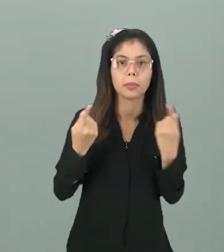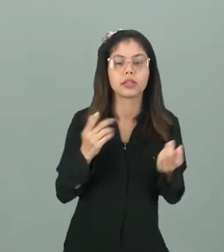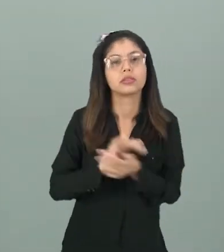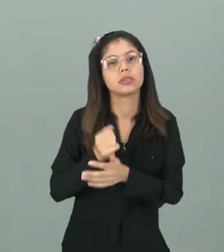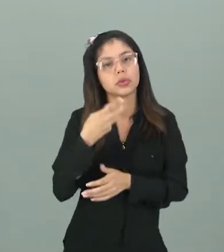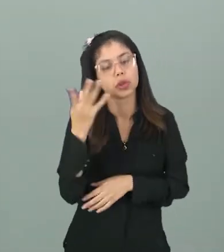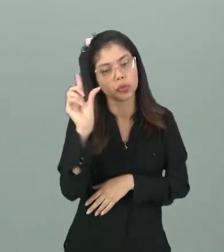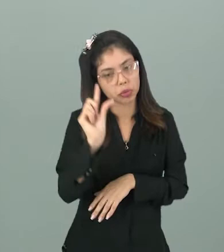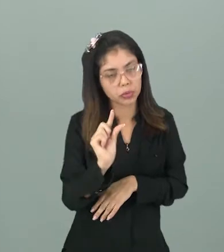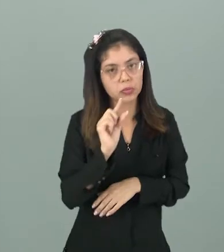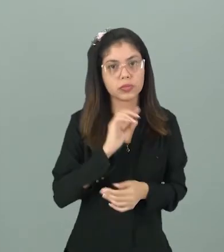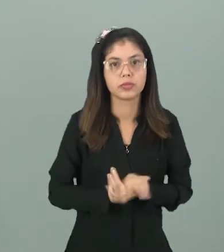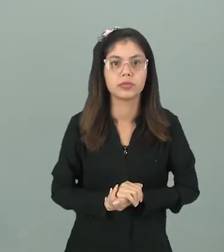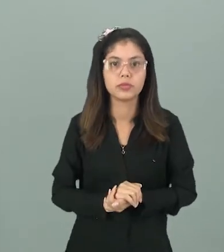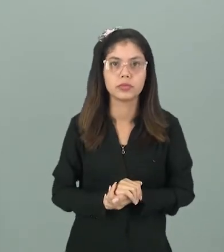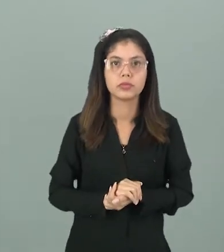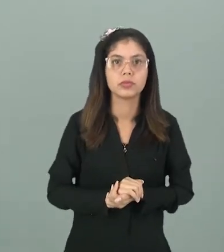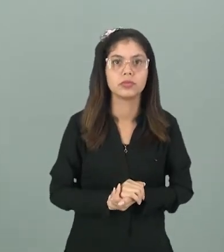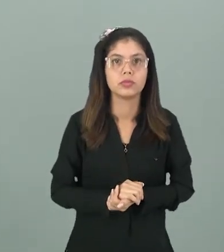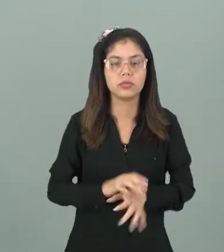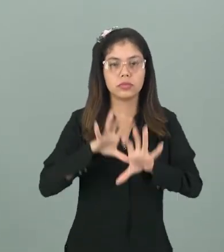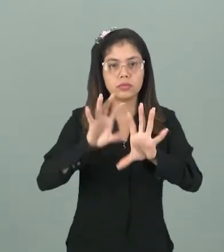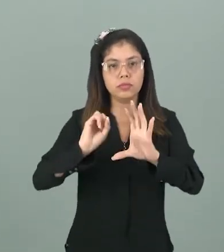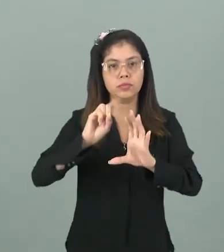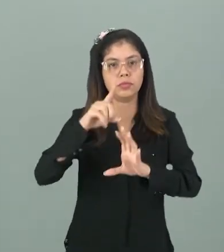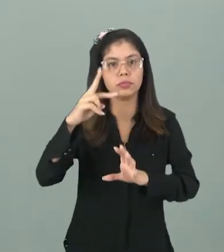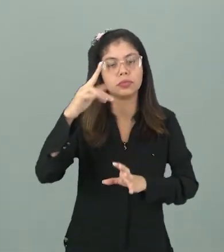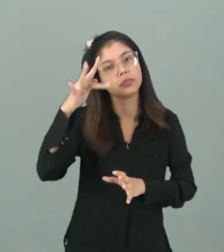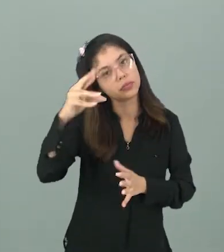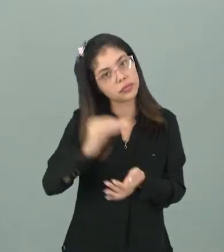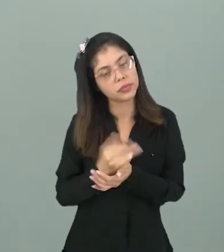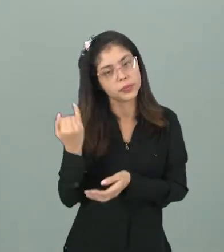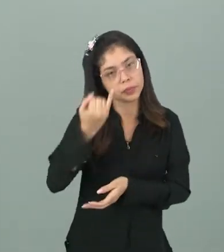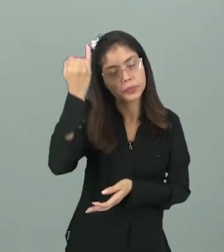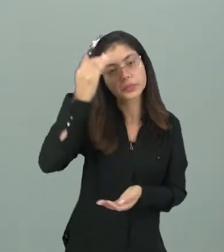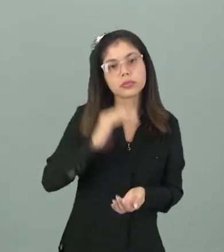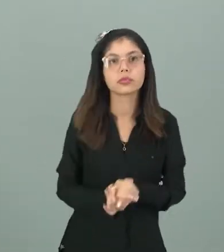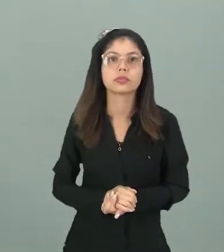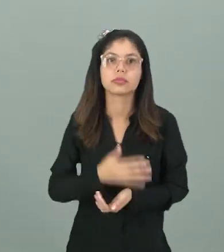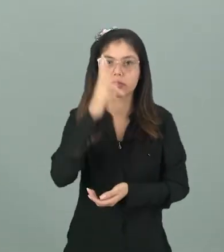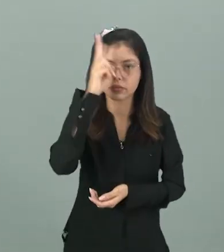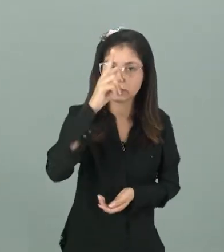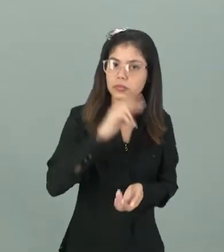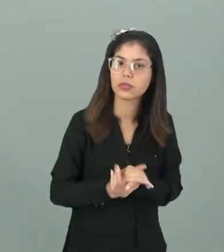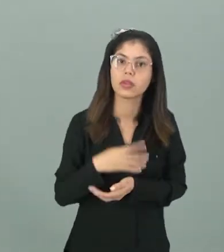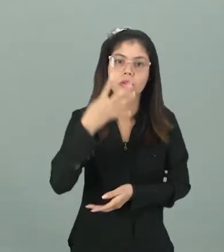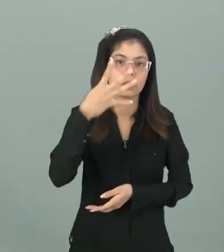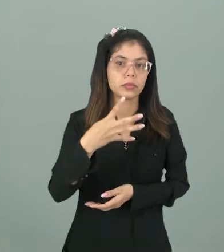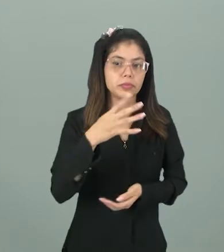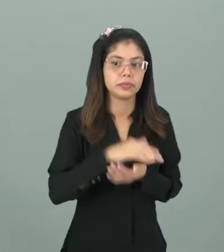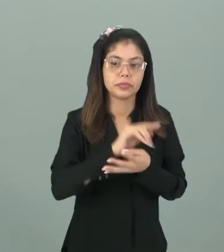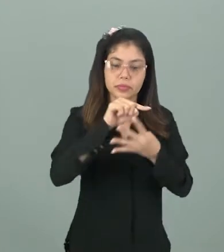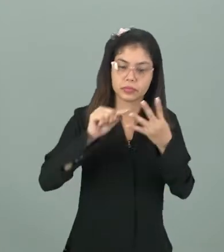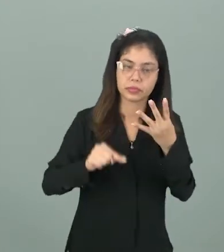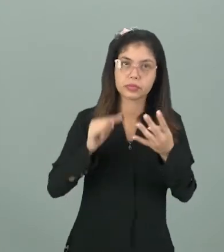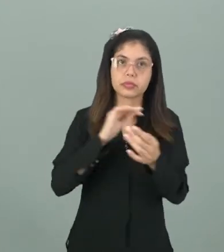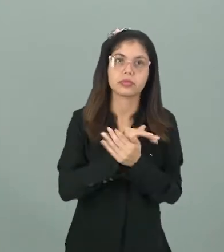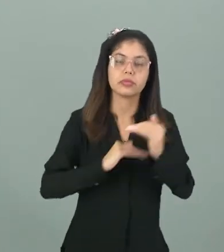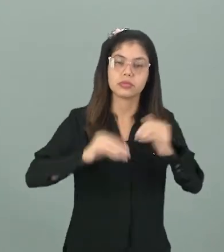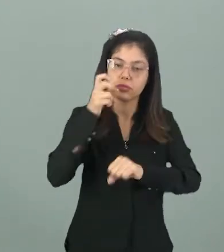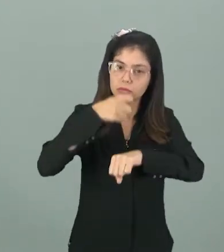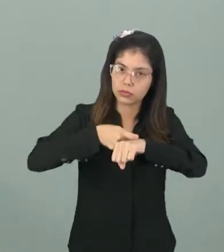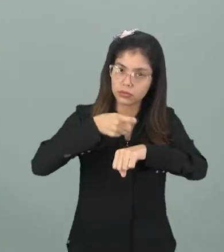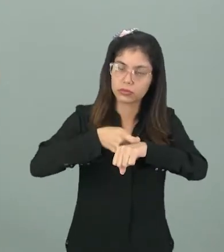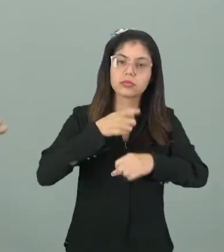em uma quantidade bem pequena. Então, essa classificação é muito importante a gente lembrar. Os quatro primeiros, que têm a superfície